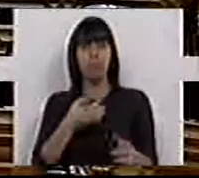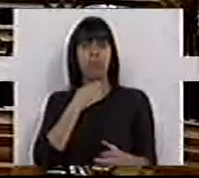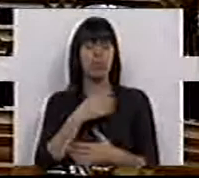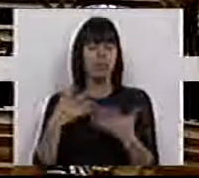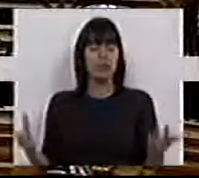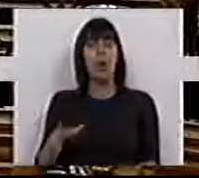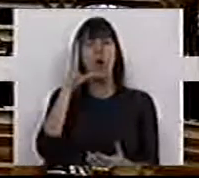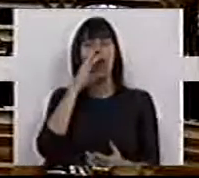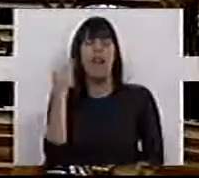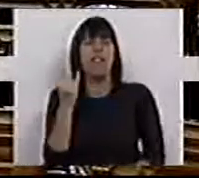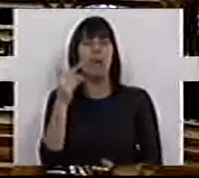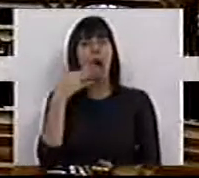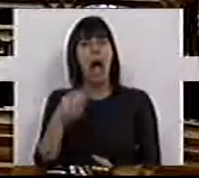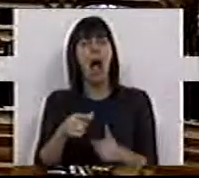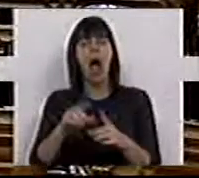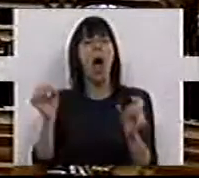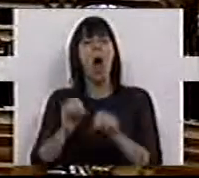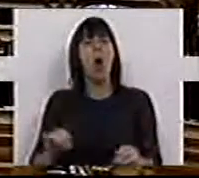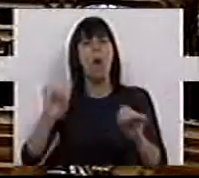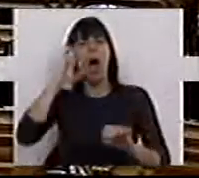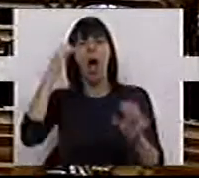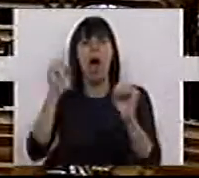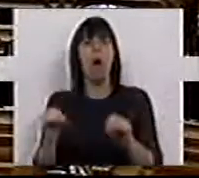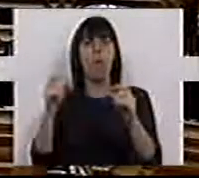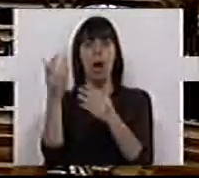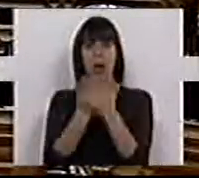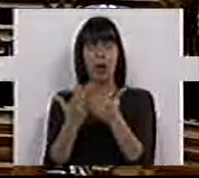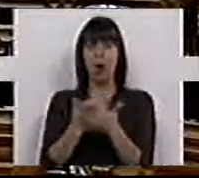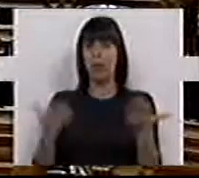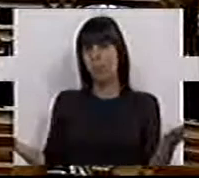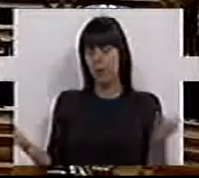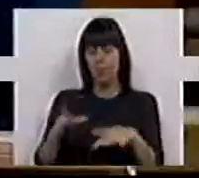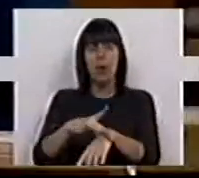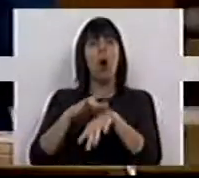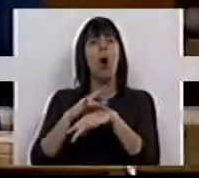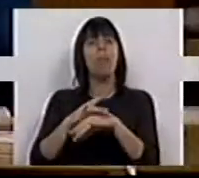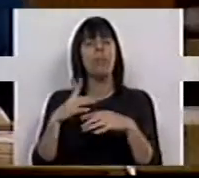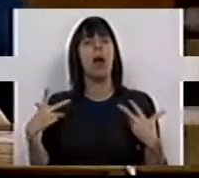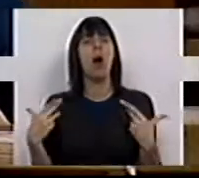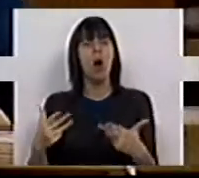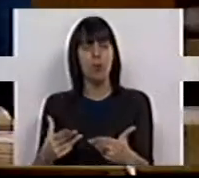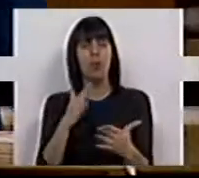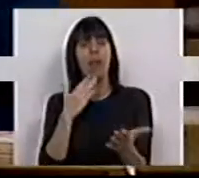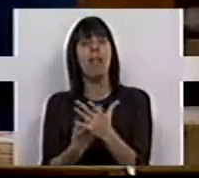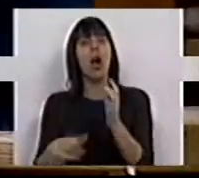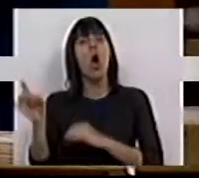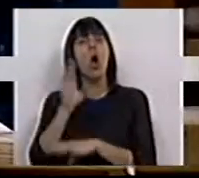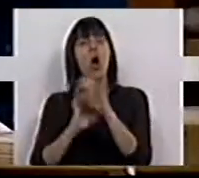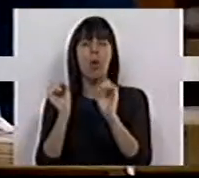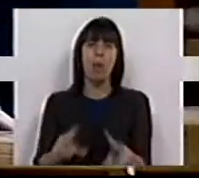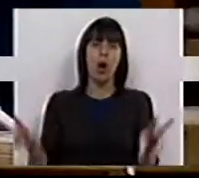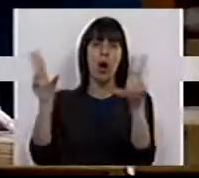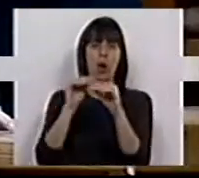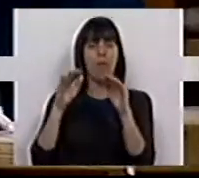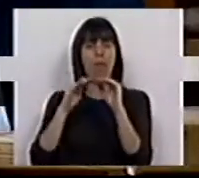e o Governo finge acreditar que isso não vai ter impacto na economia. A obsessão com a austeridade está a levar a Europa para nova